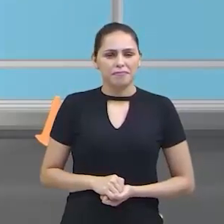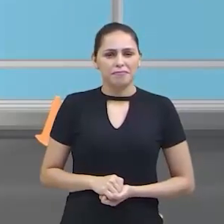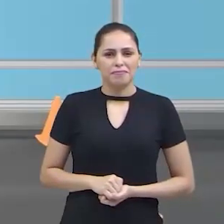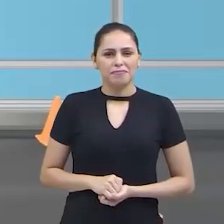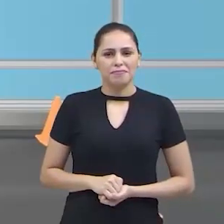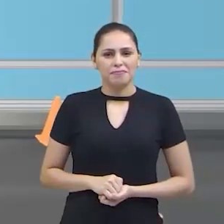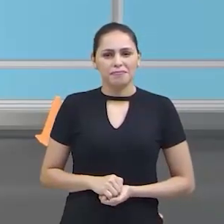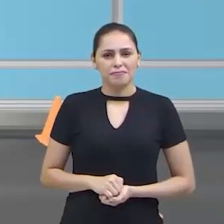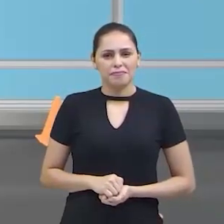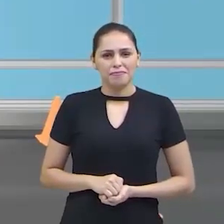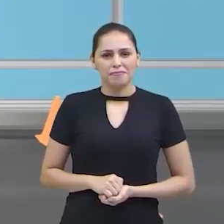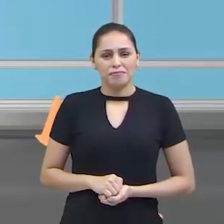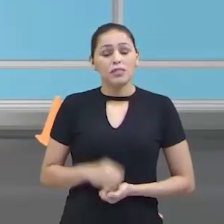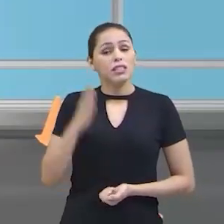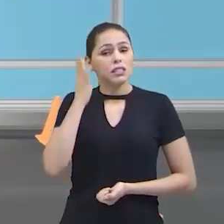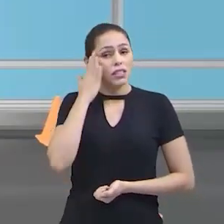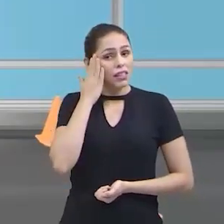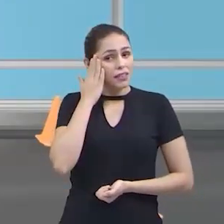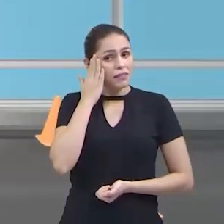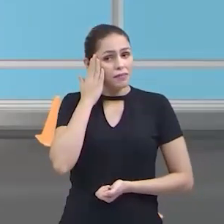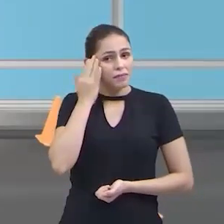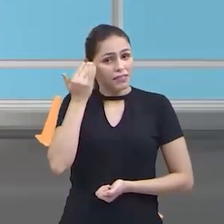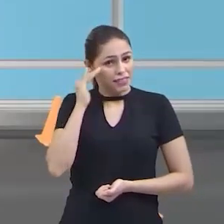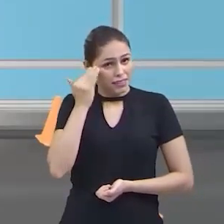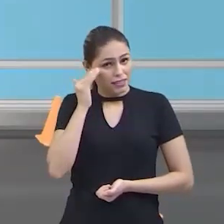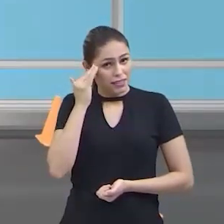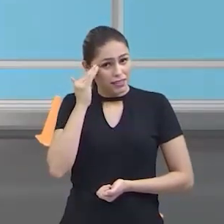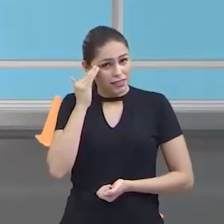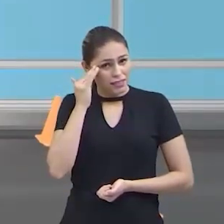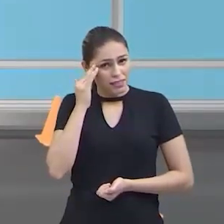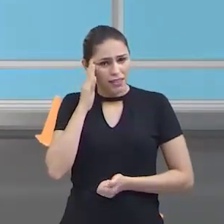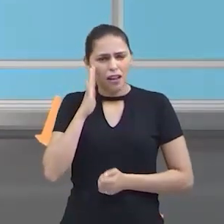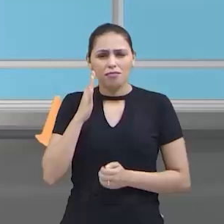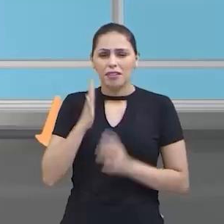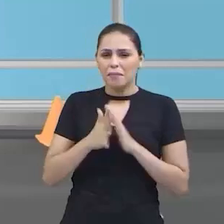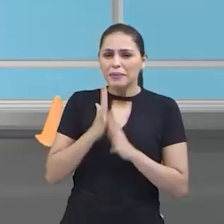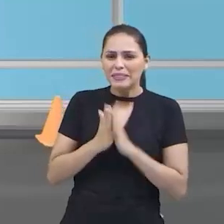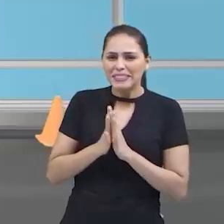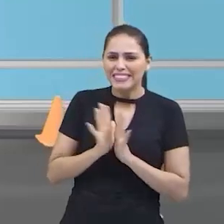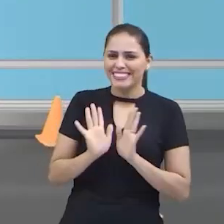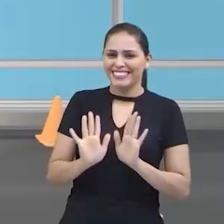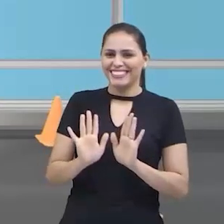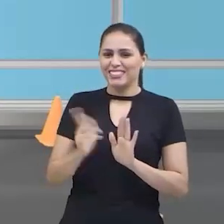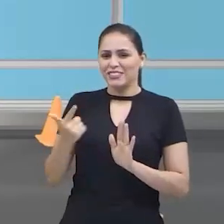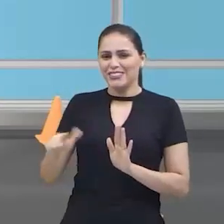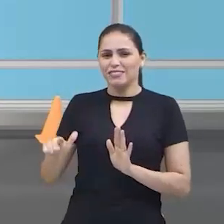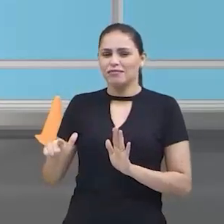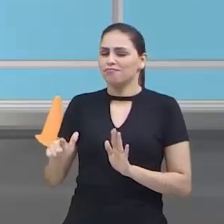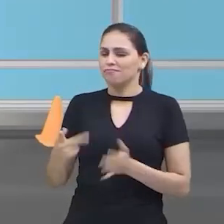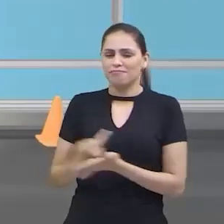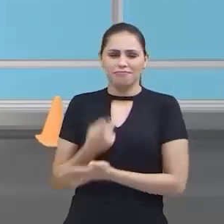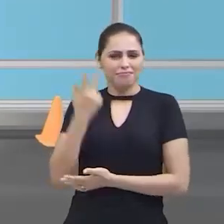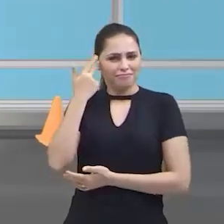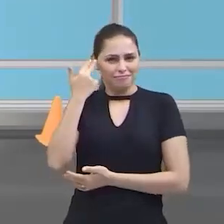Isso. Entendemos o percurso? Atropelei um cone aqui. Vamos voltar de novo. Acontece.